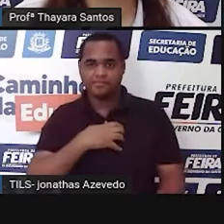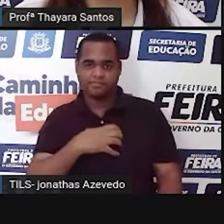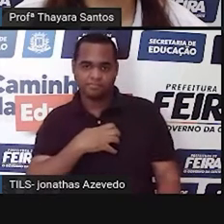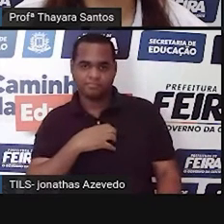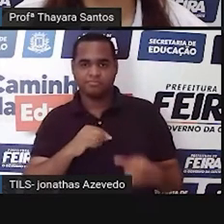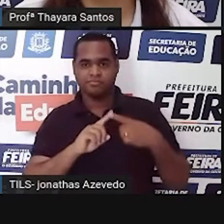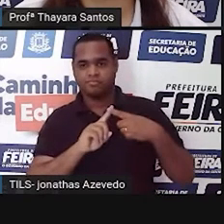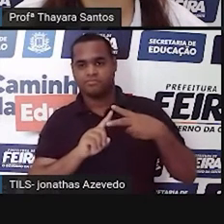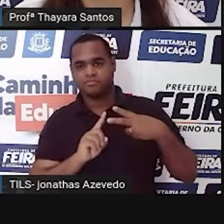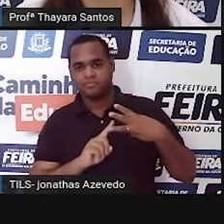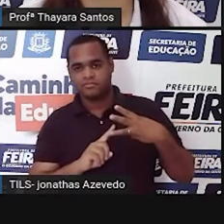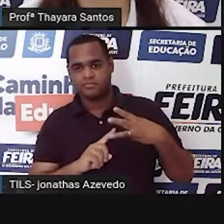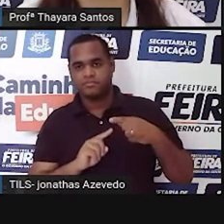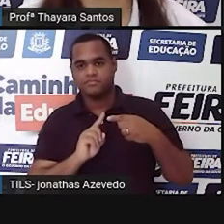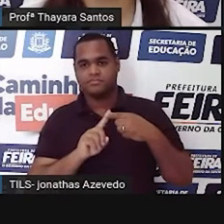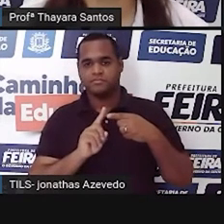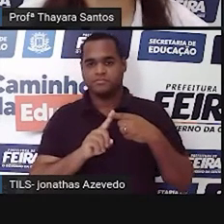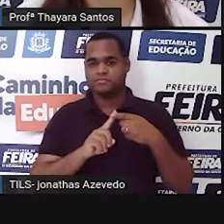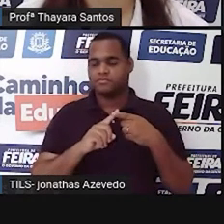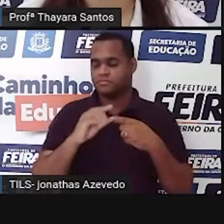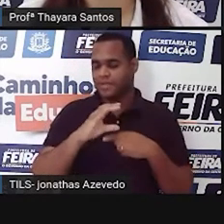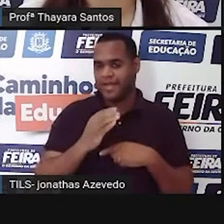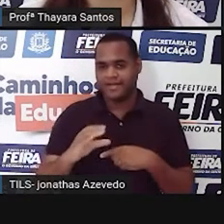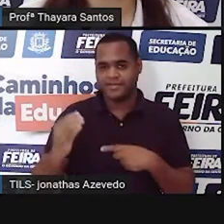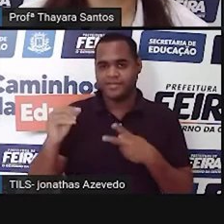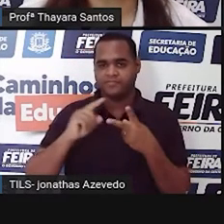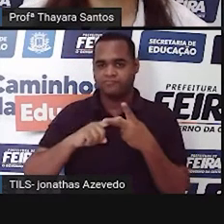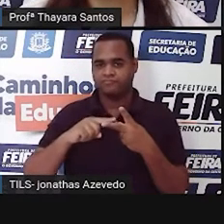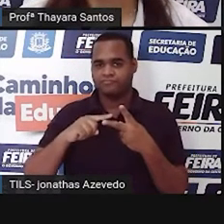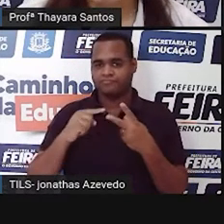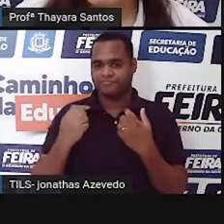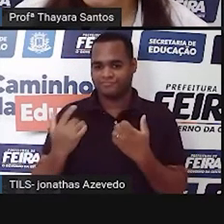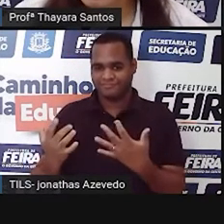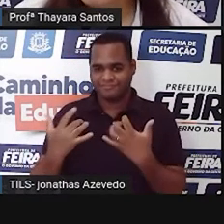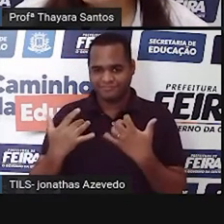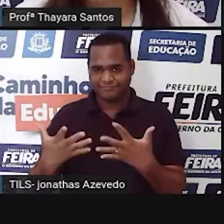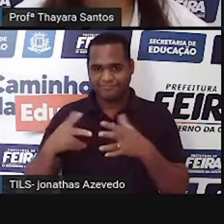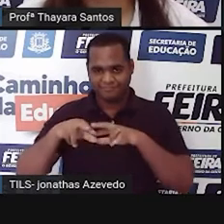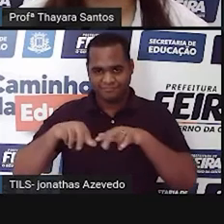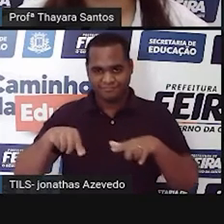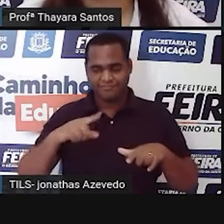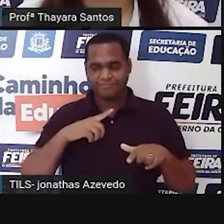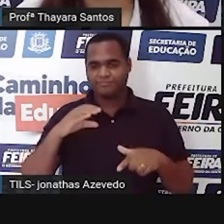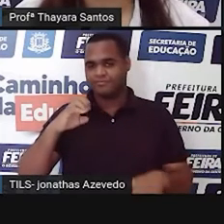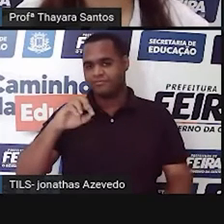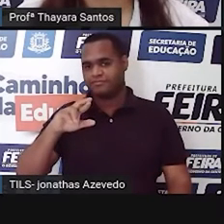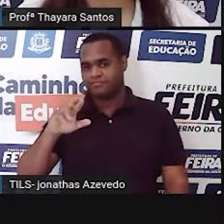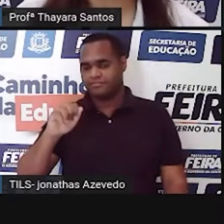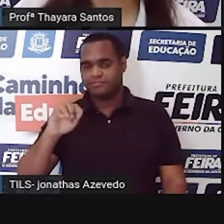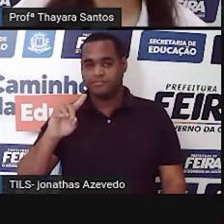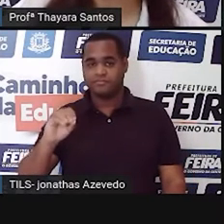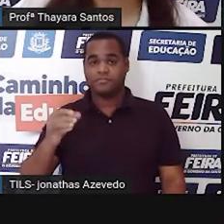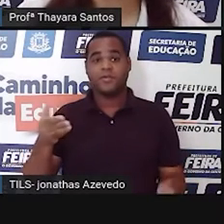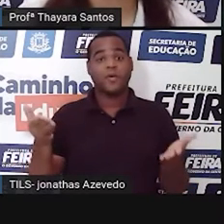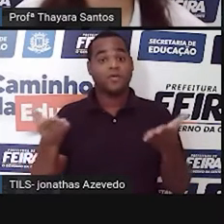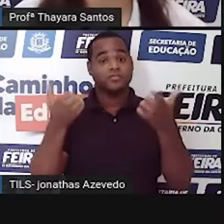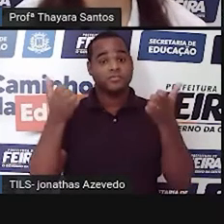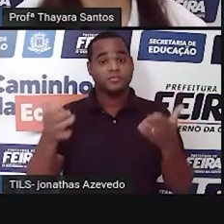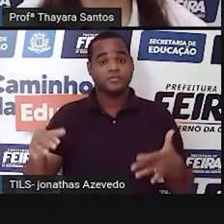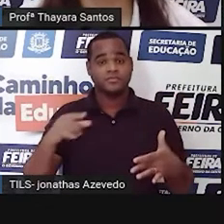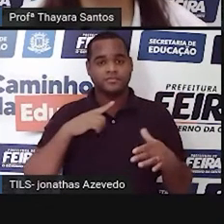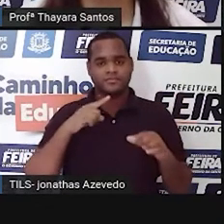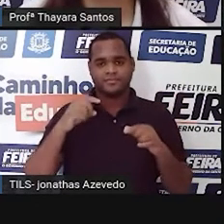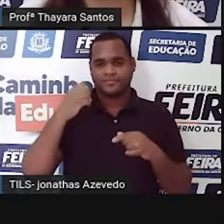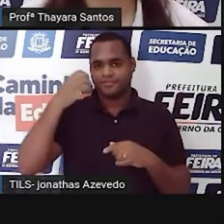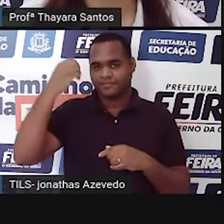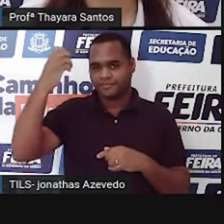tem três desses biomas, que é o bioma da Caatinga, da Mata Atlântica e do Cerrado. E, na aula de hoje, a gente vai